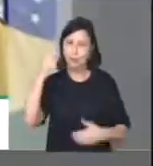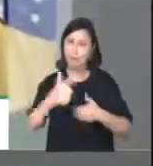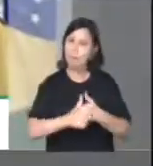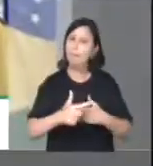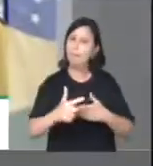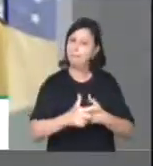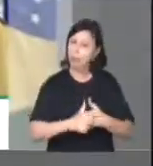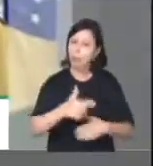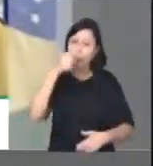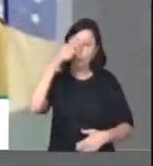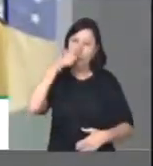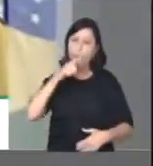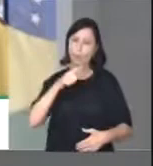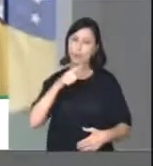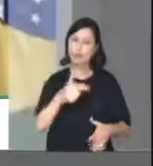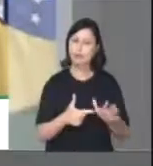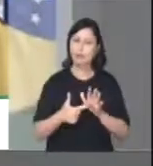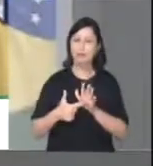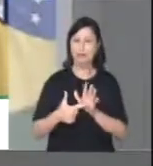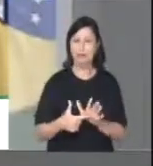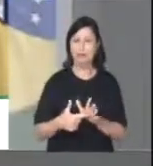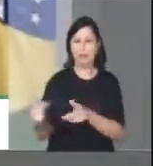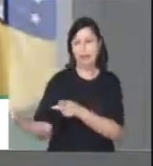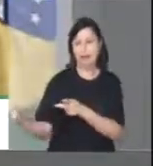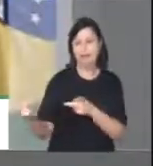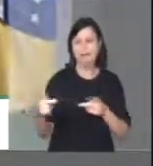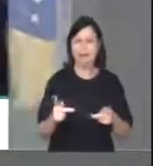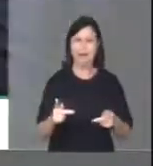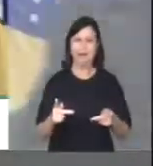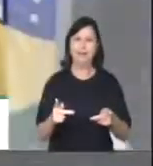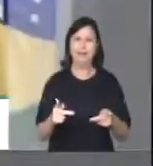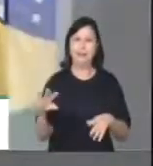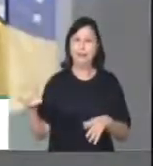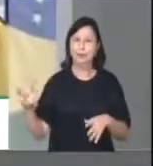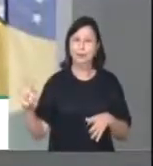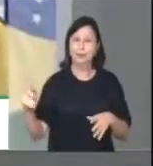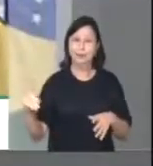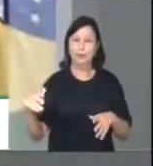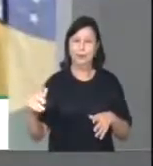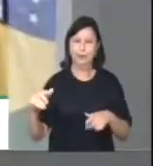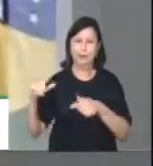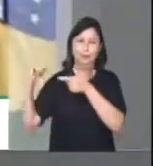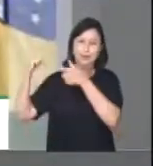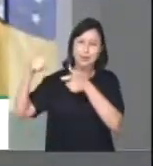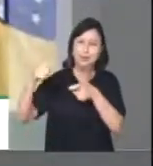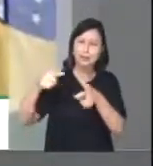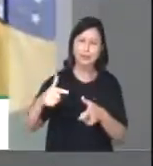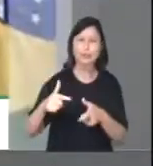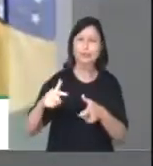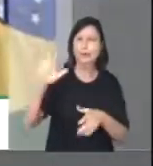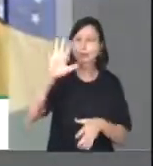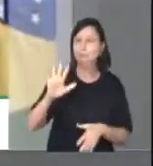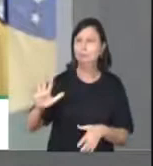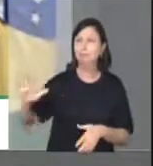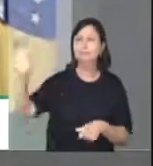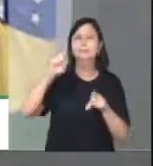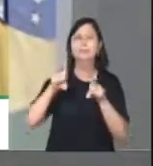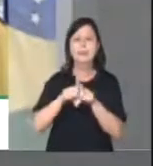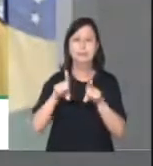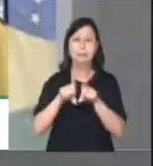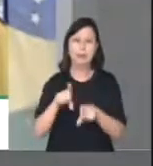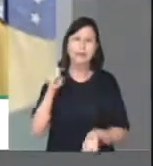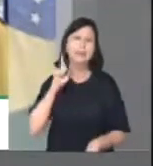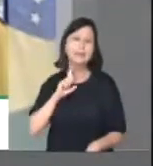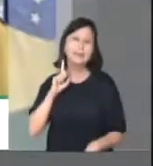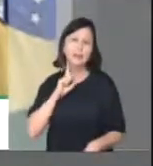trazendo os movimentos culturais das pequenas cidades do Brasil, do meu estado, Minas Gerais, que são mais de 800 municípios. A gente